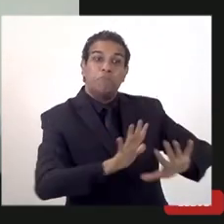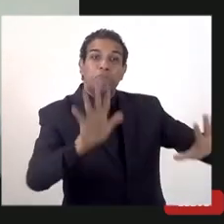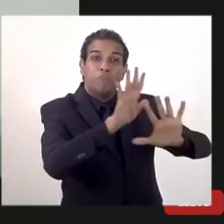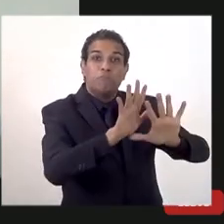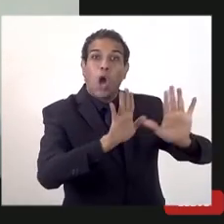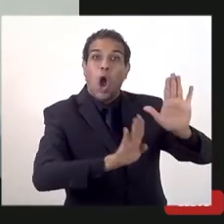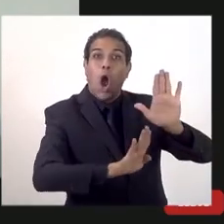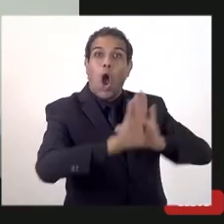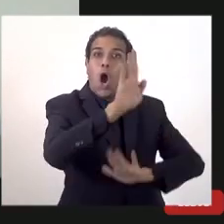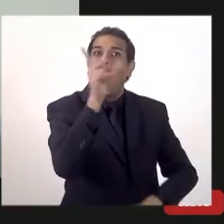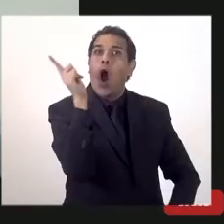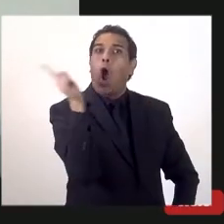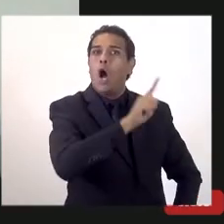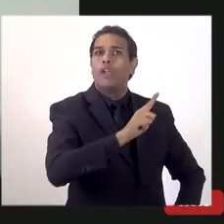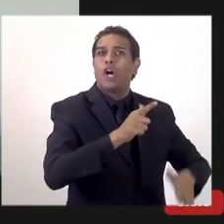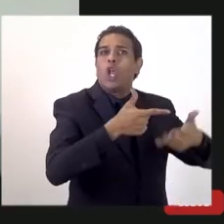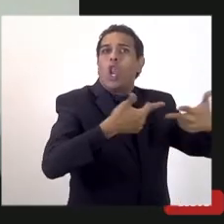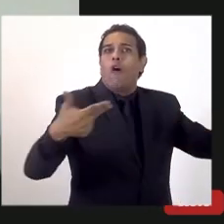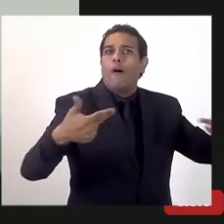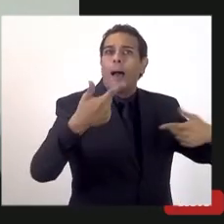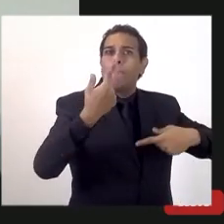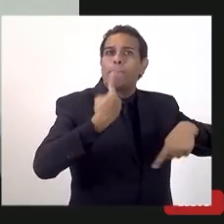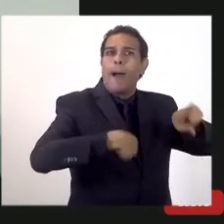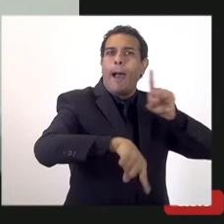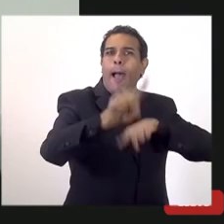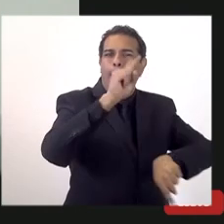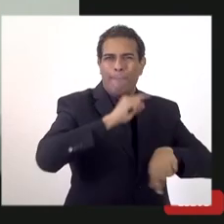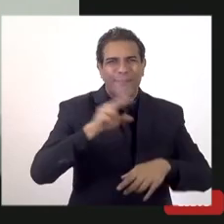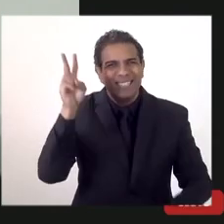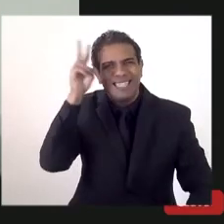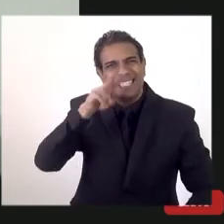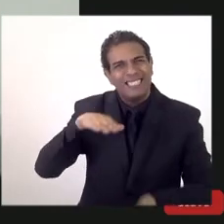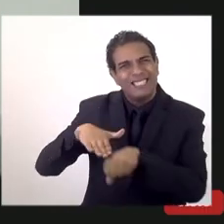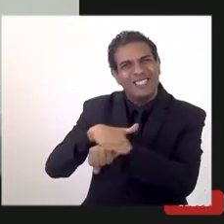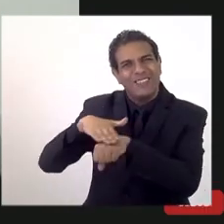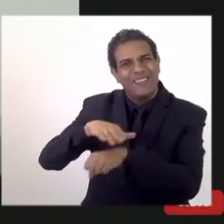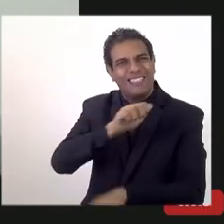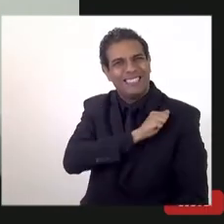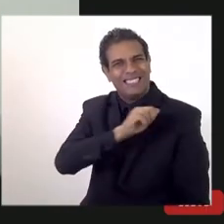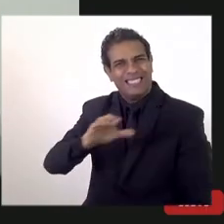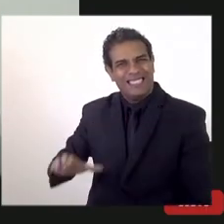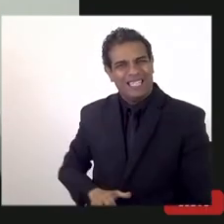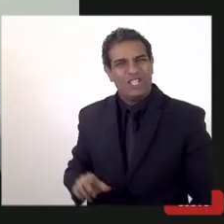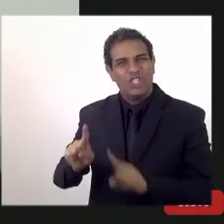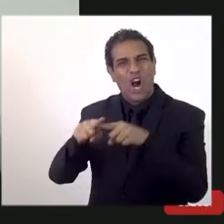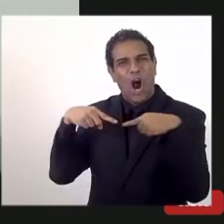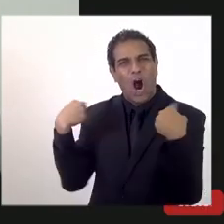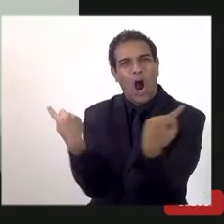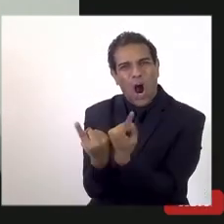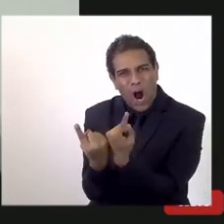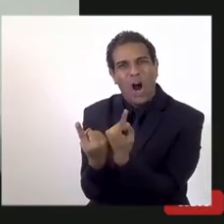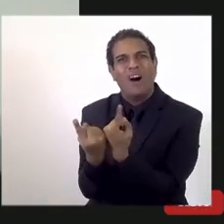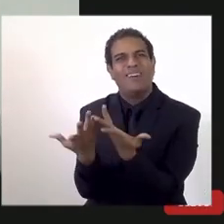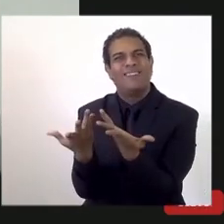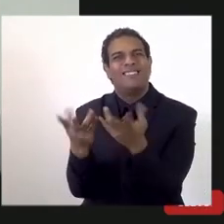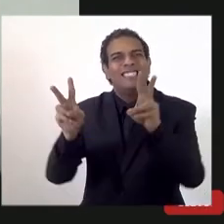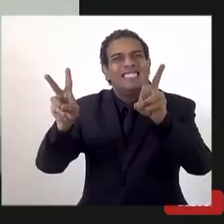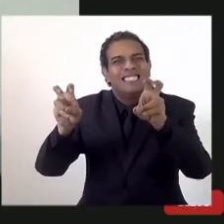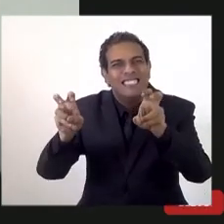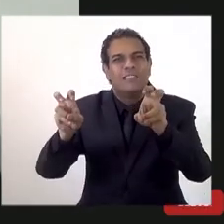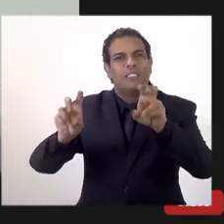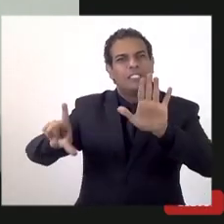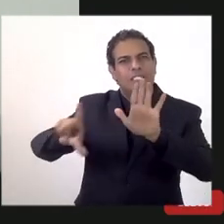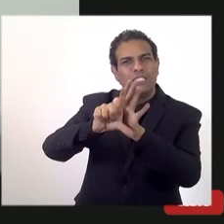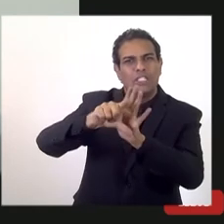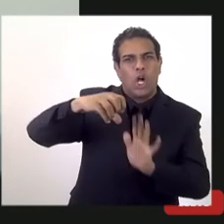participei com o senhor nas reuniões ligadas à Lei